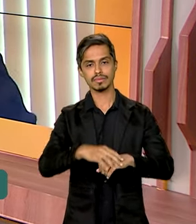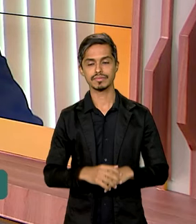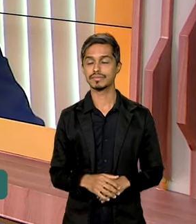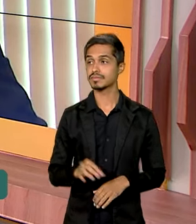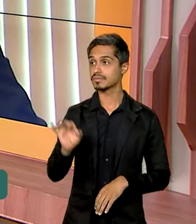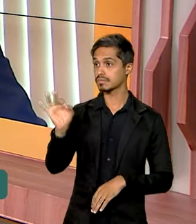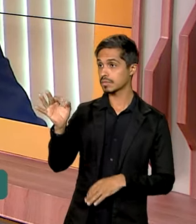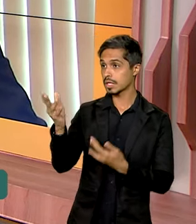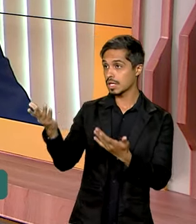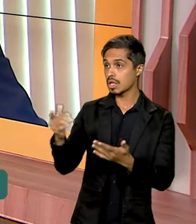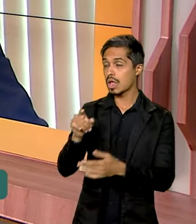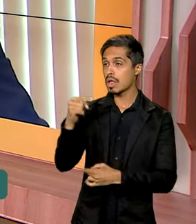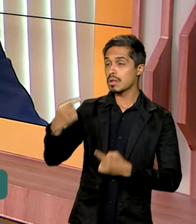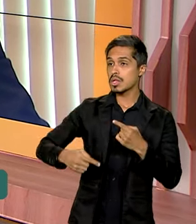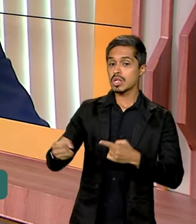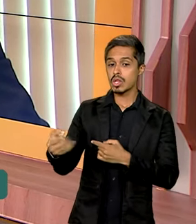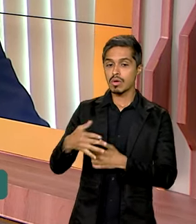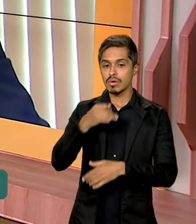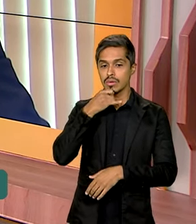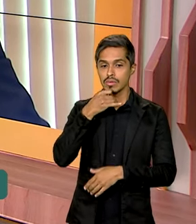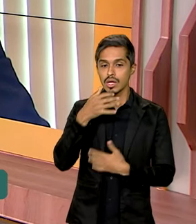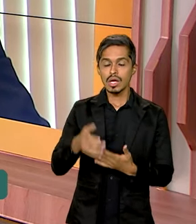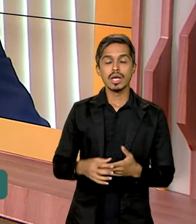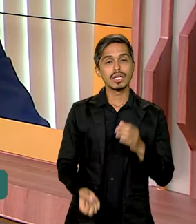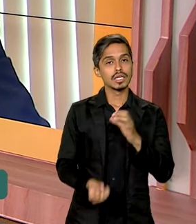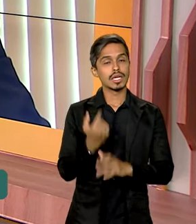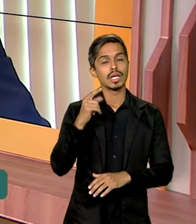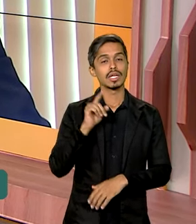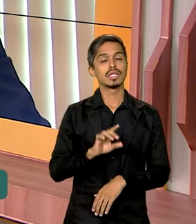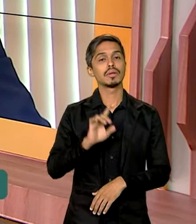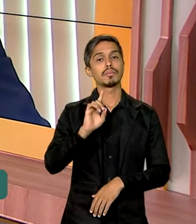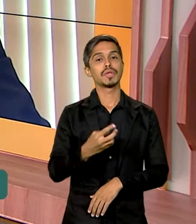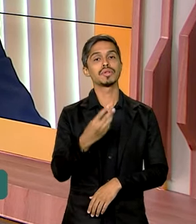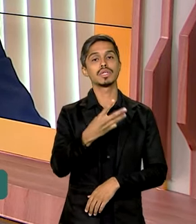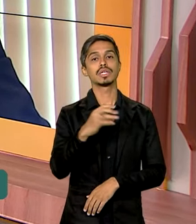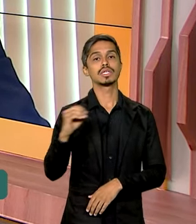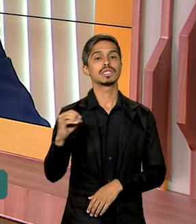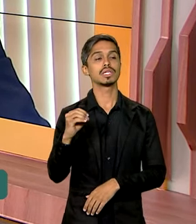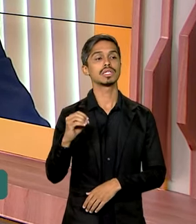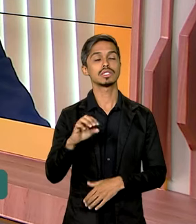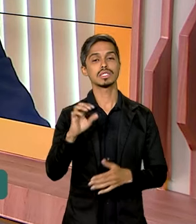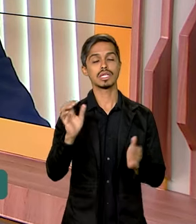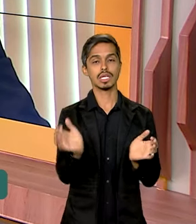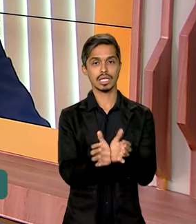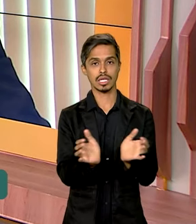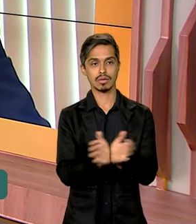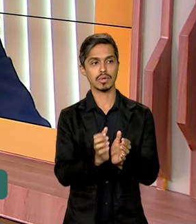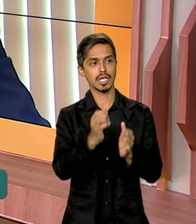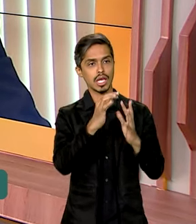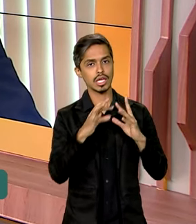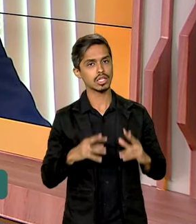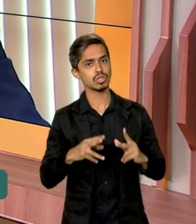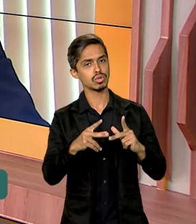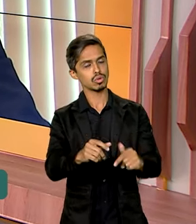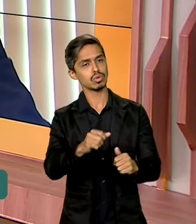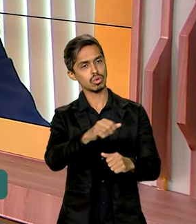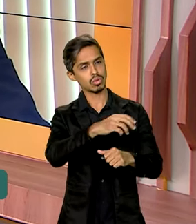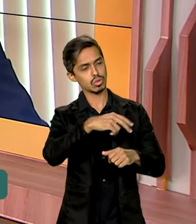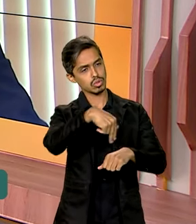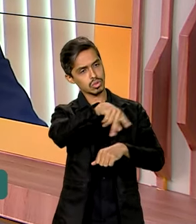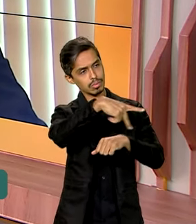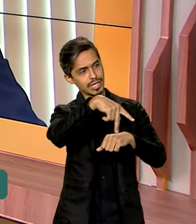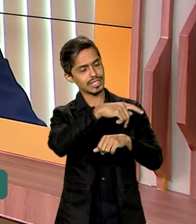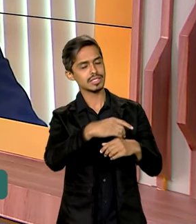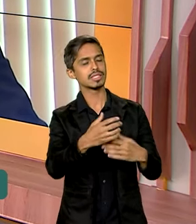Pois é, essa nova política, ela inclui, por exemplo, a criação de 1.300 equipes em todo o território nacional.